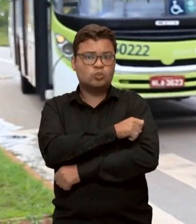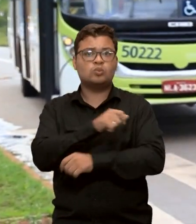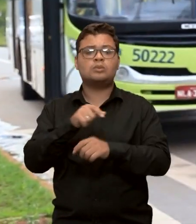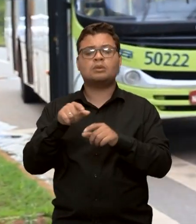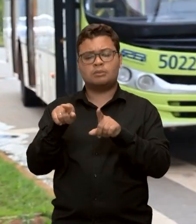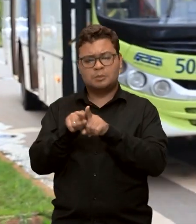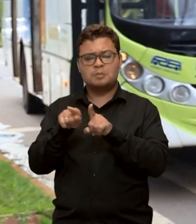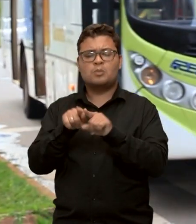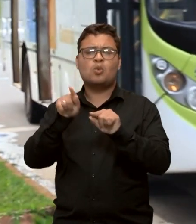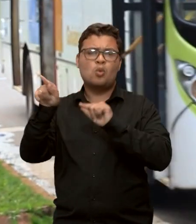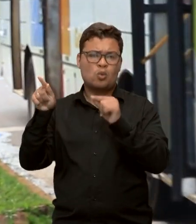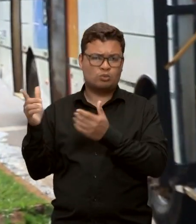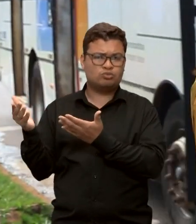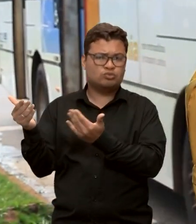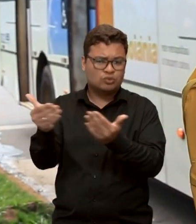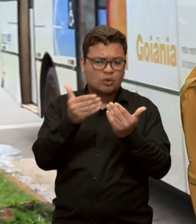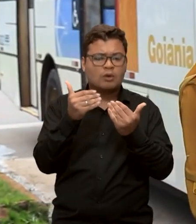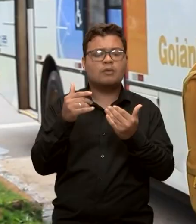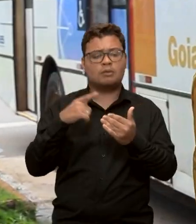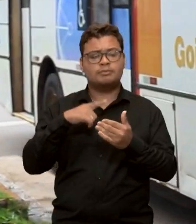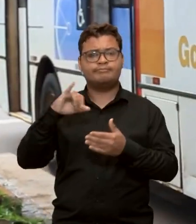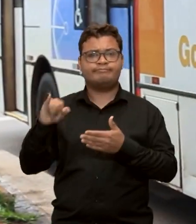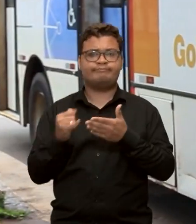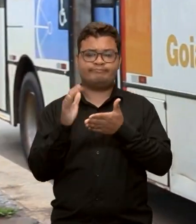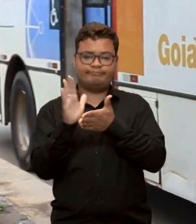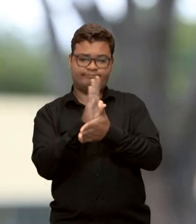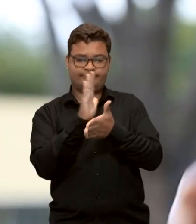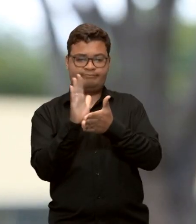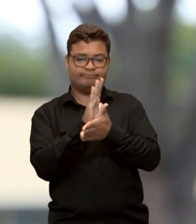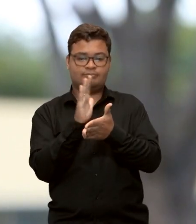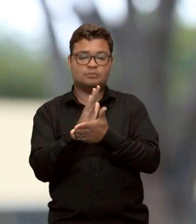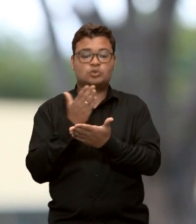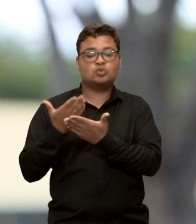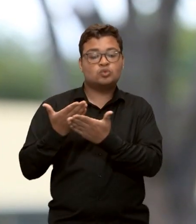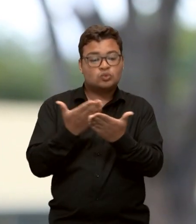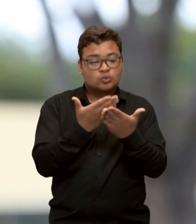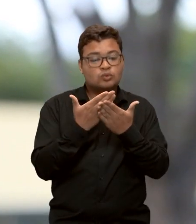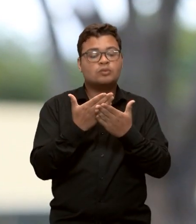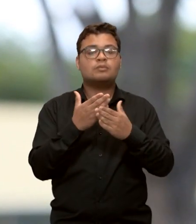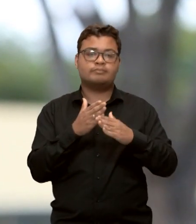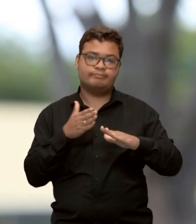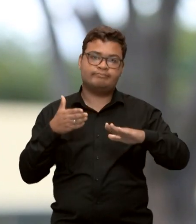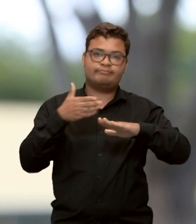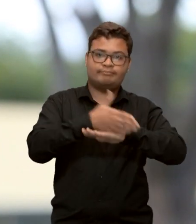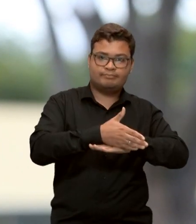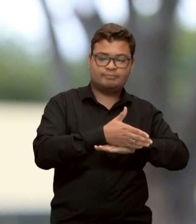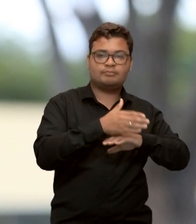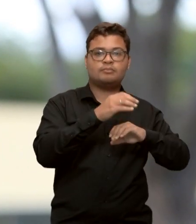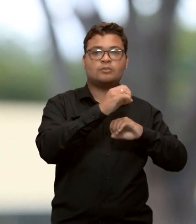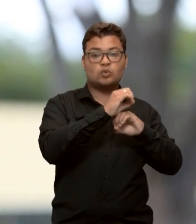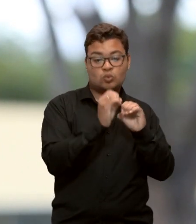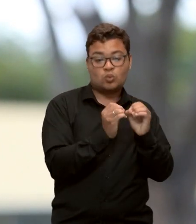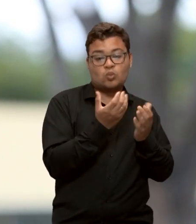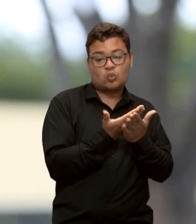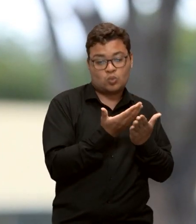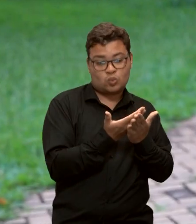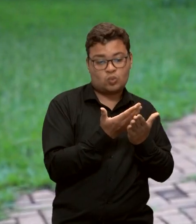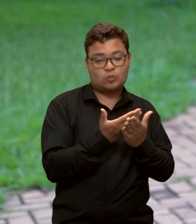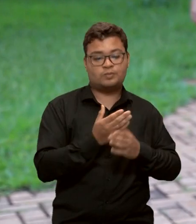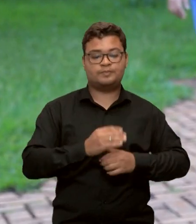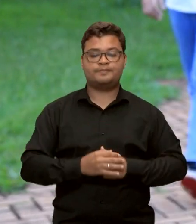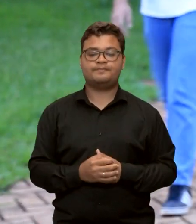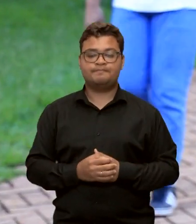estado de Goiás que usa do passe livre estudantil para ir até a instituição de ensino onde estuda.